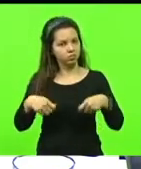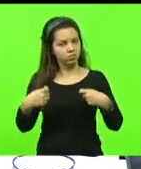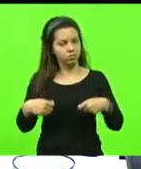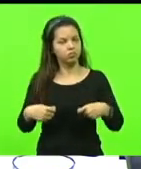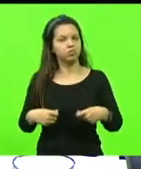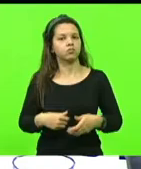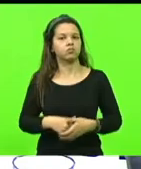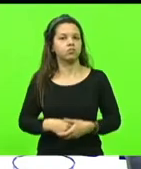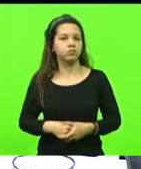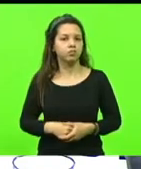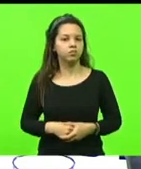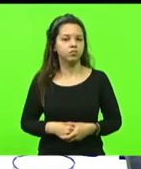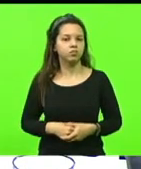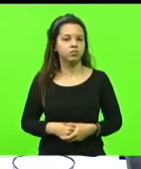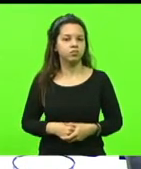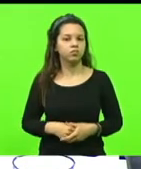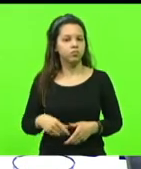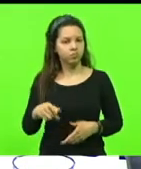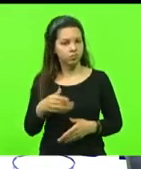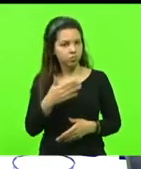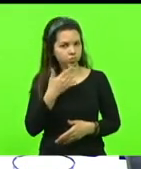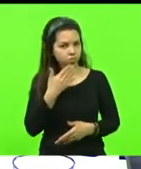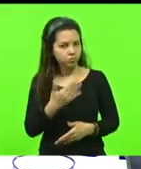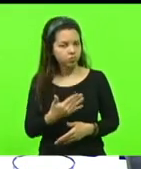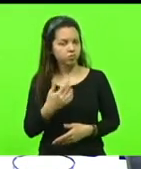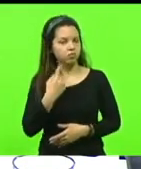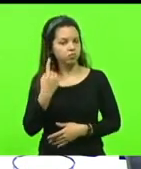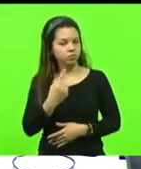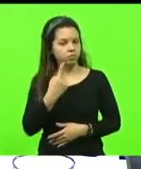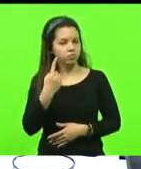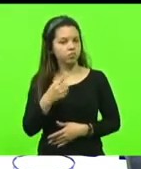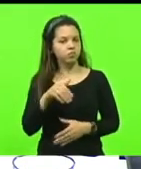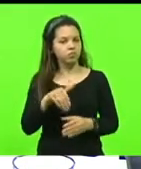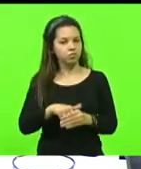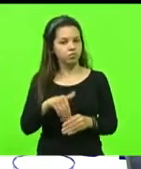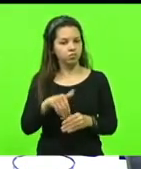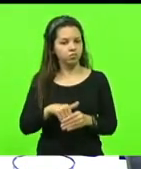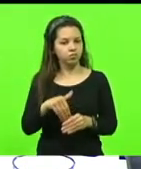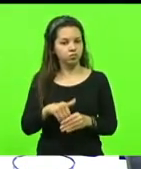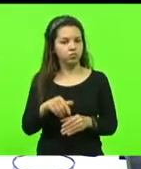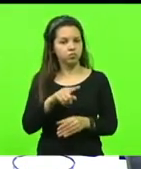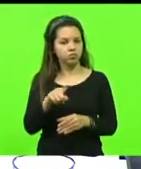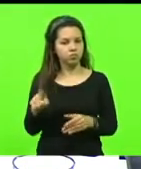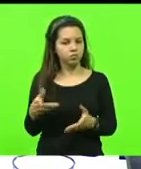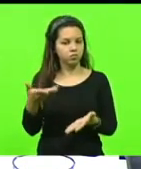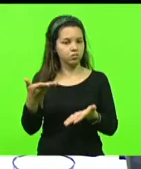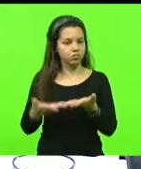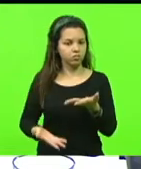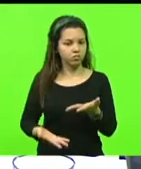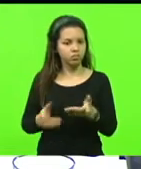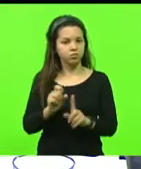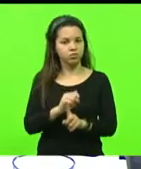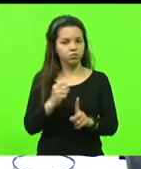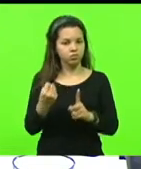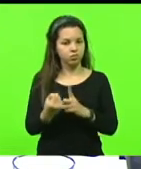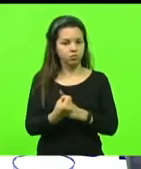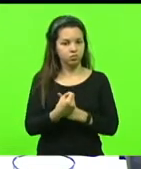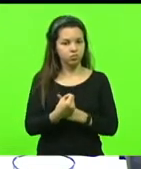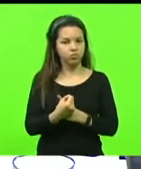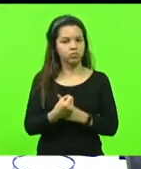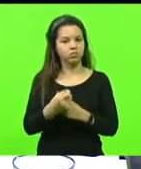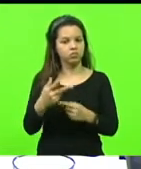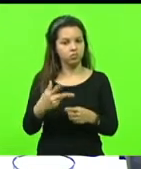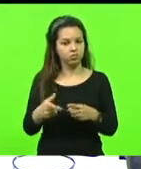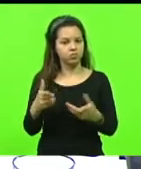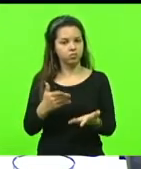Então, eu quero pedir aos colegas deputados o voto favorável. Ninguém perde nada, a sociedade ganha aprovando uma matéria